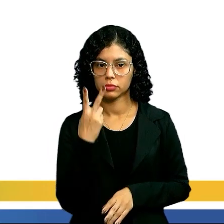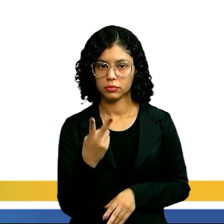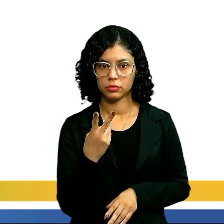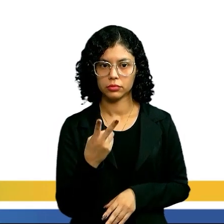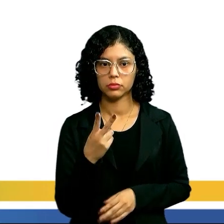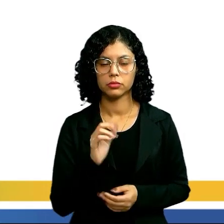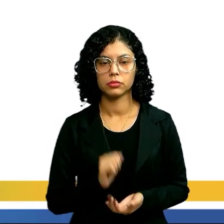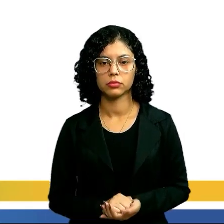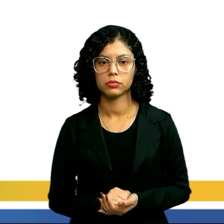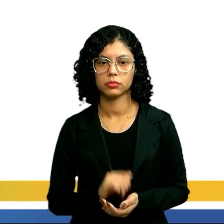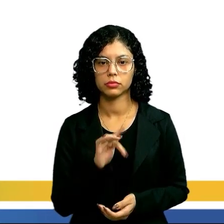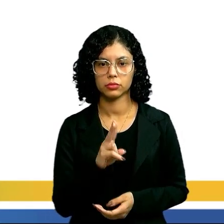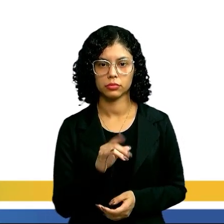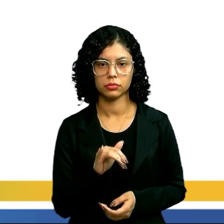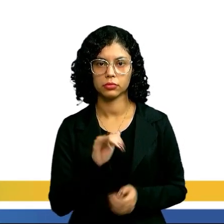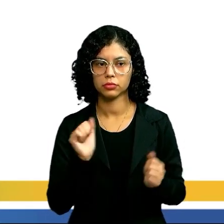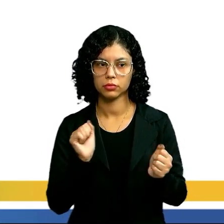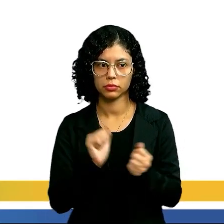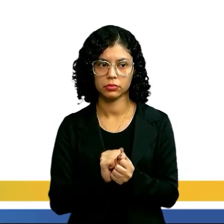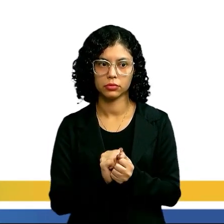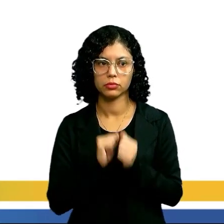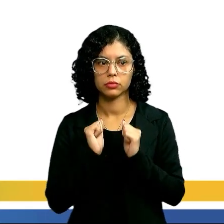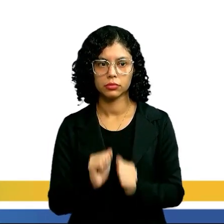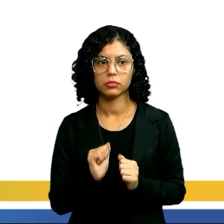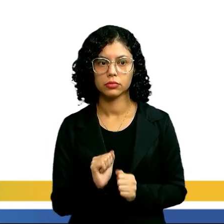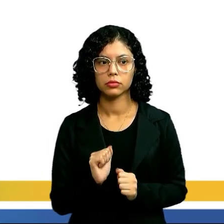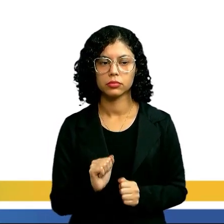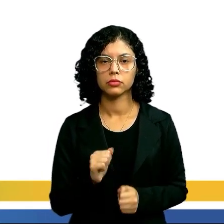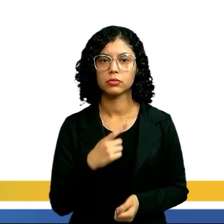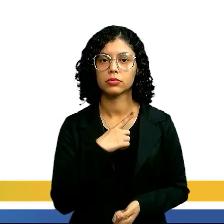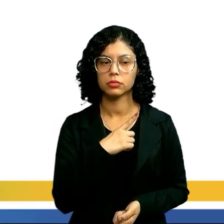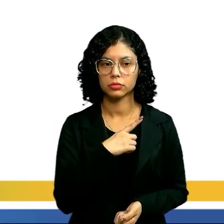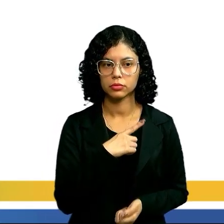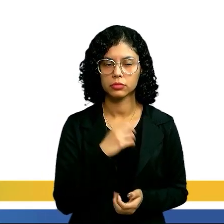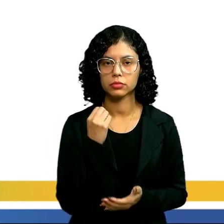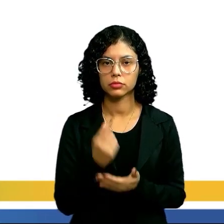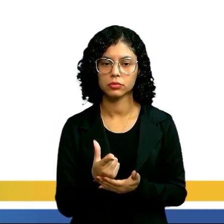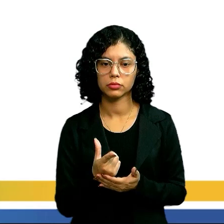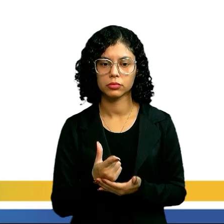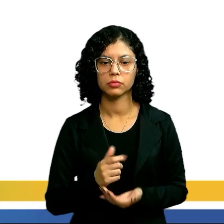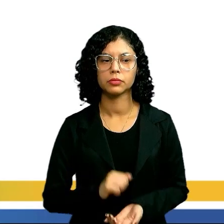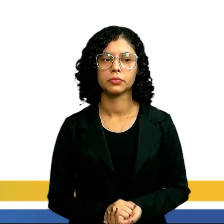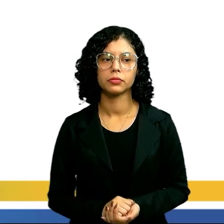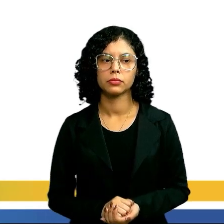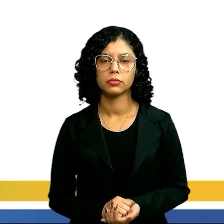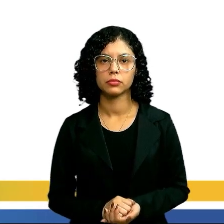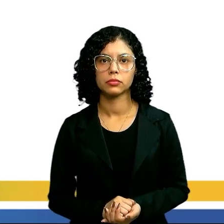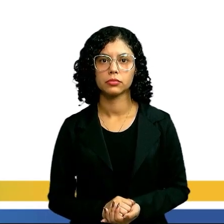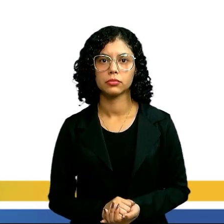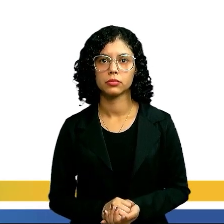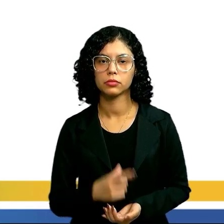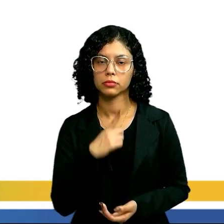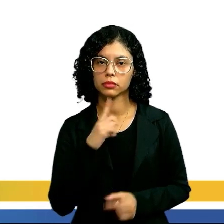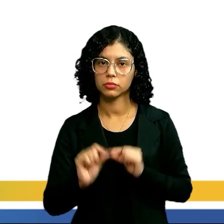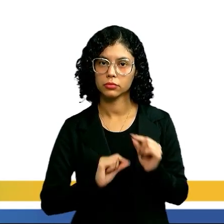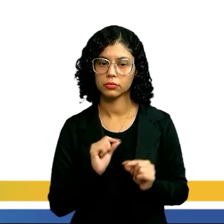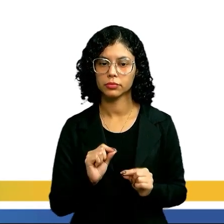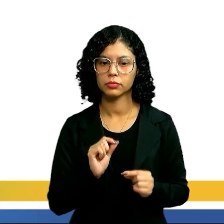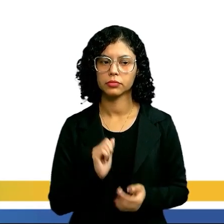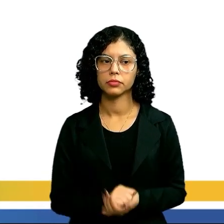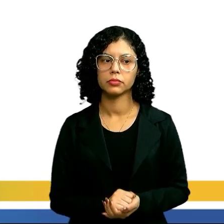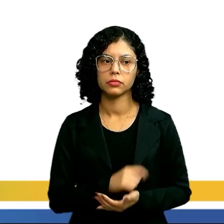dos dois ingredientes juntos, podemos afirmar que ela comprou. Nós temos aí